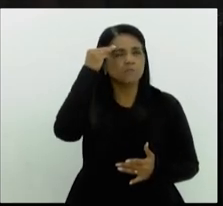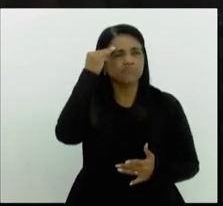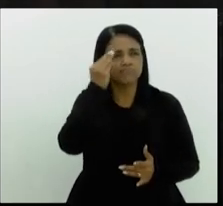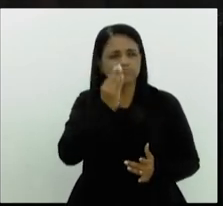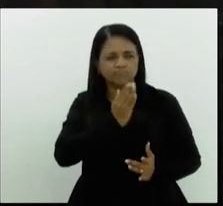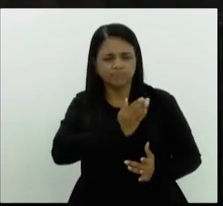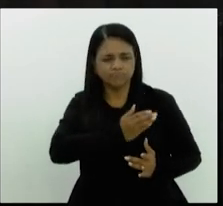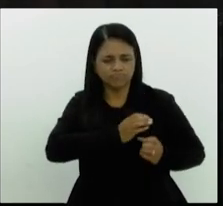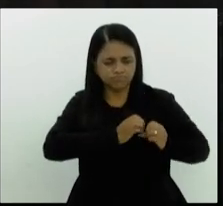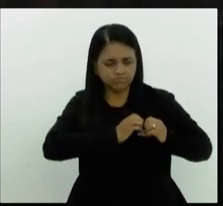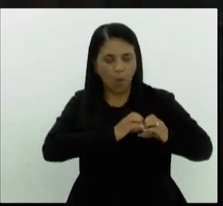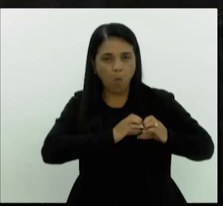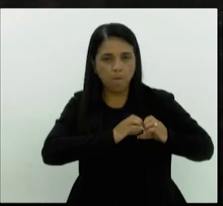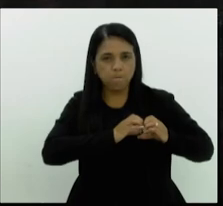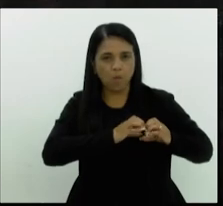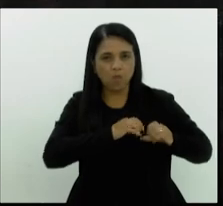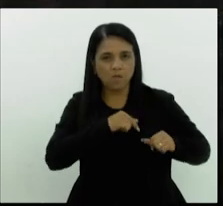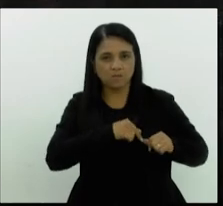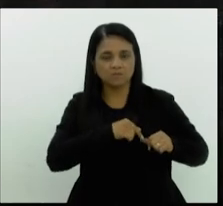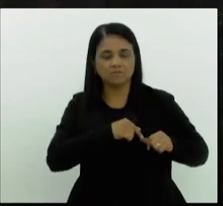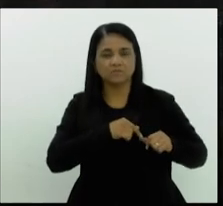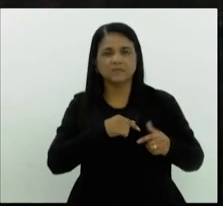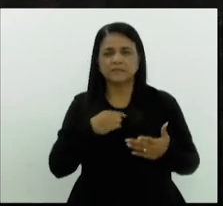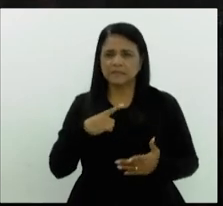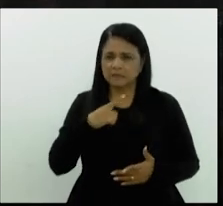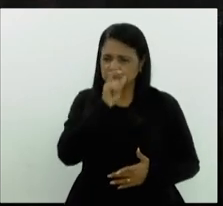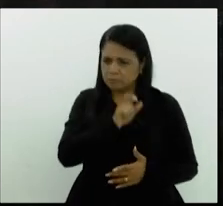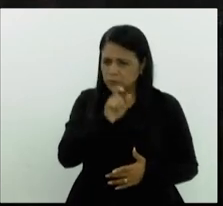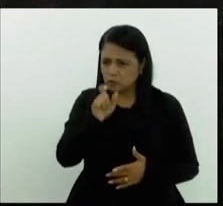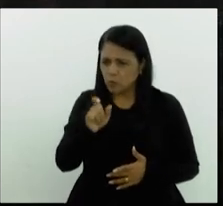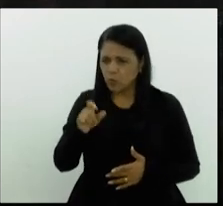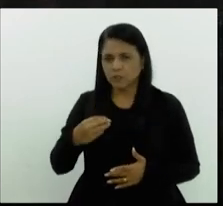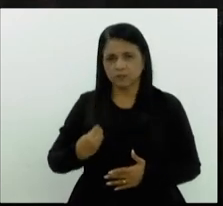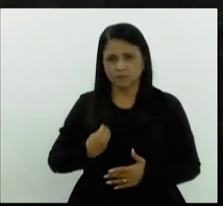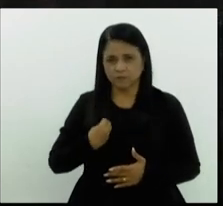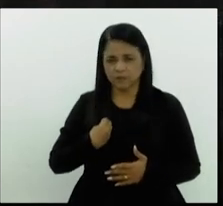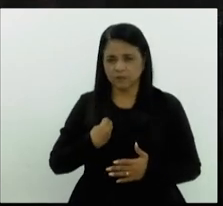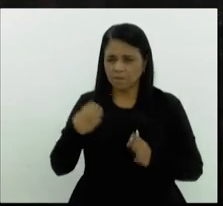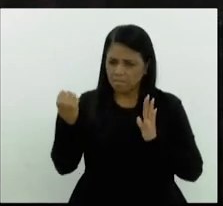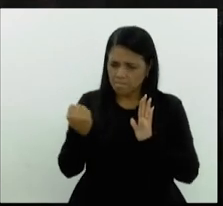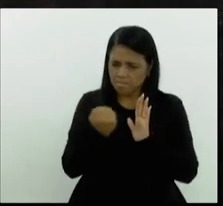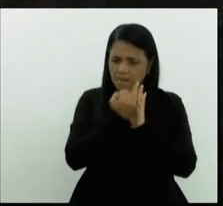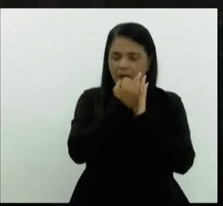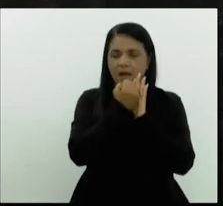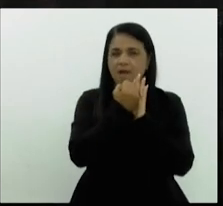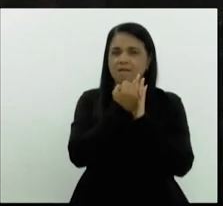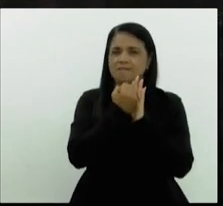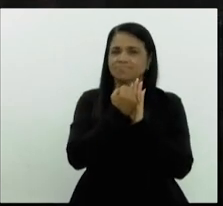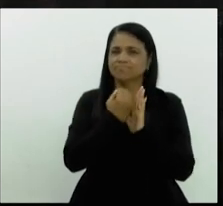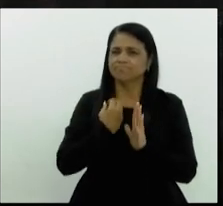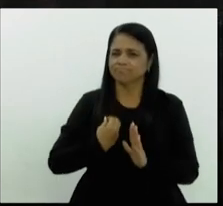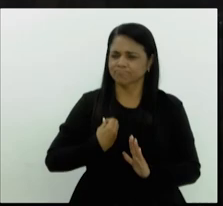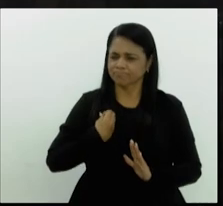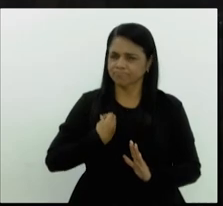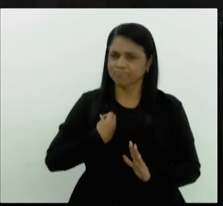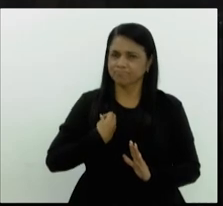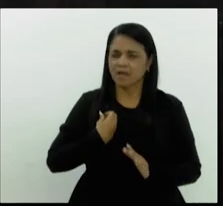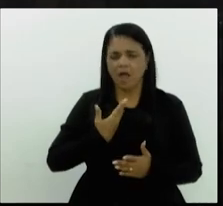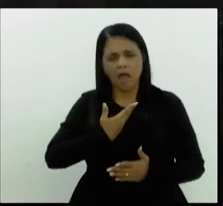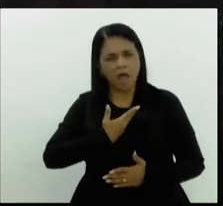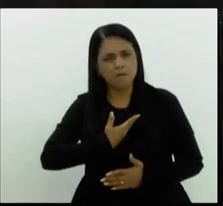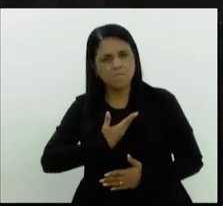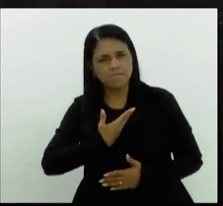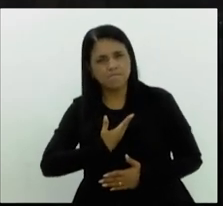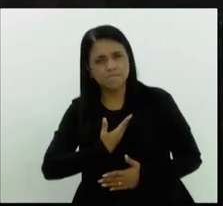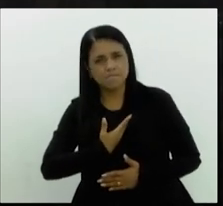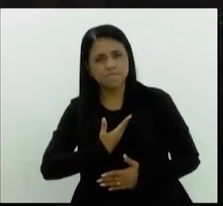Existem pessoas que passam pelas nossas vidas que nos marcam profundamente. Marcam pela sua amizade,